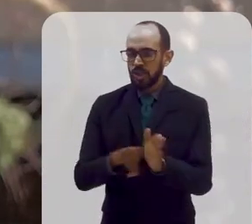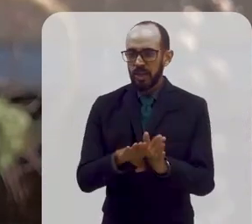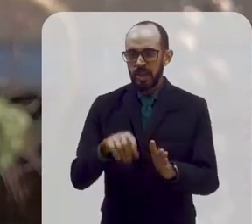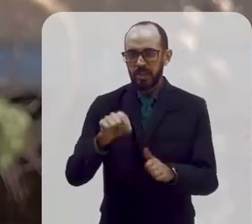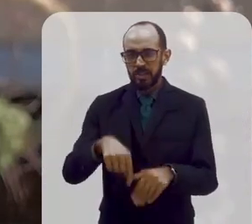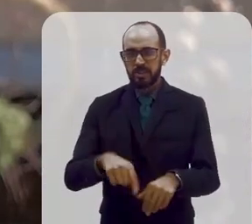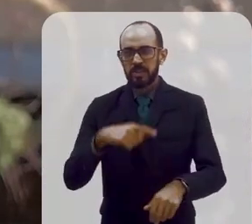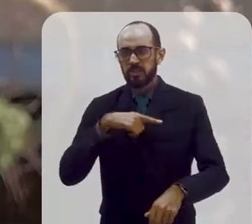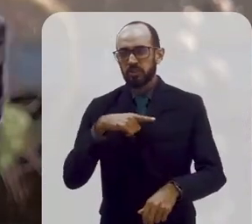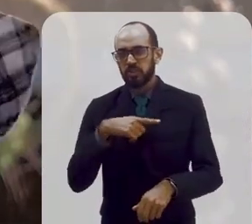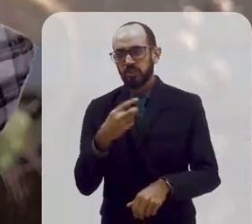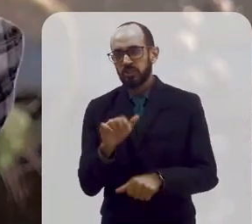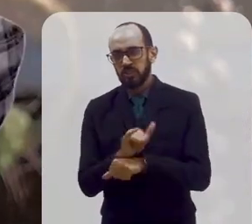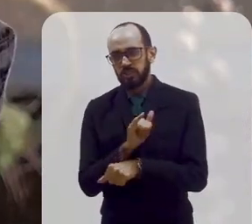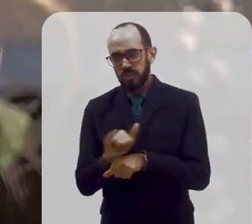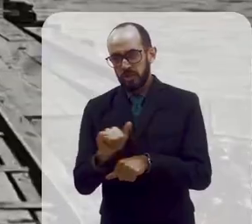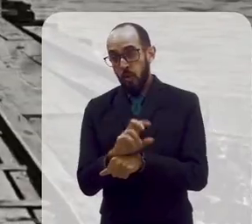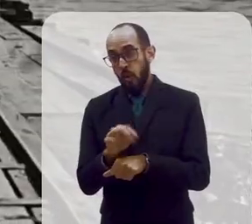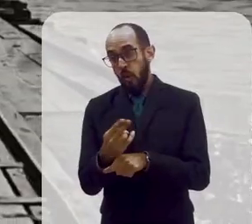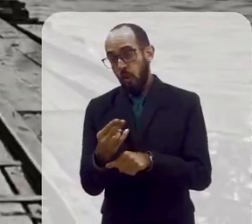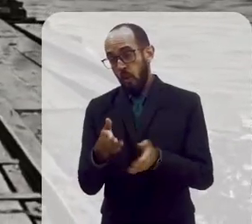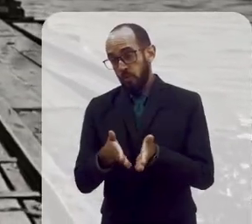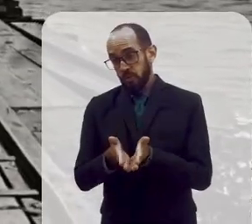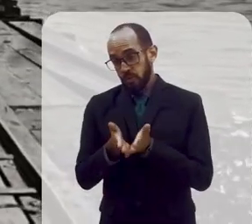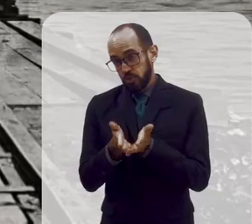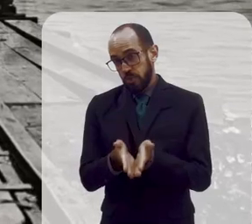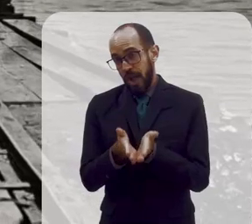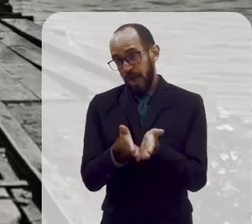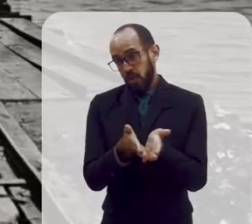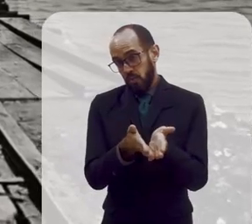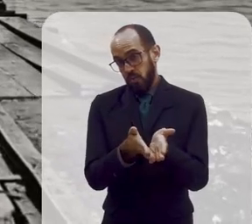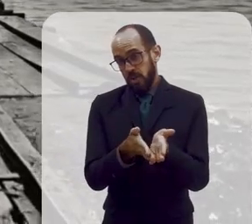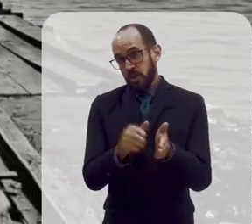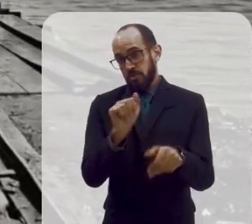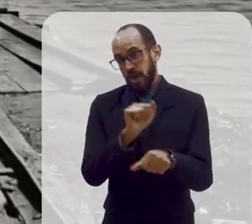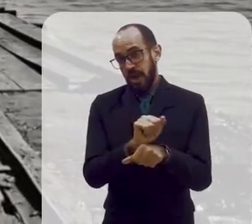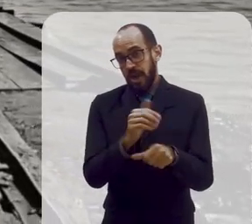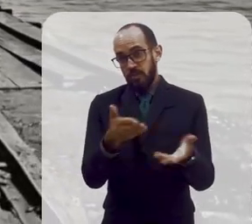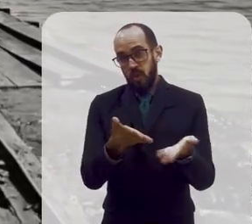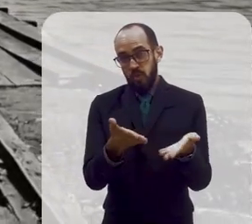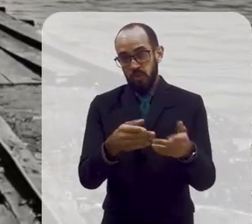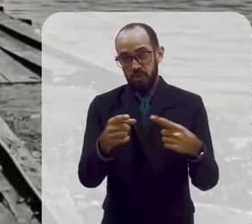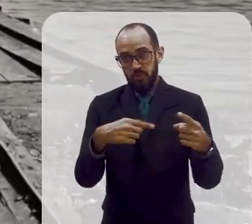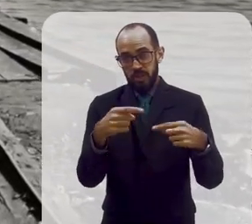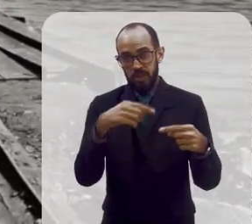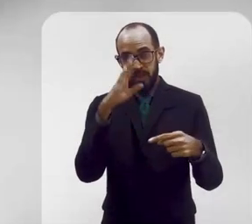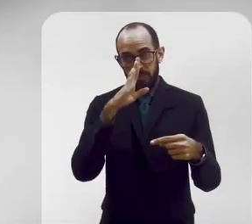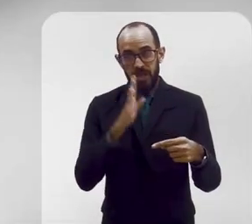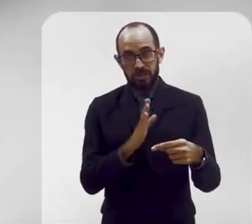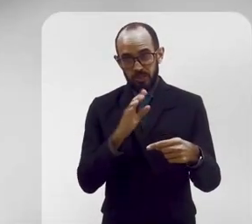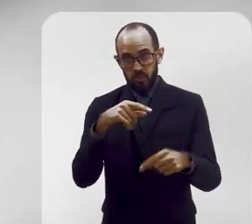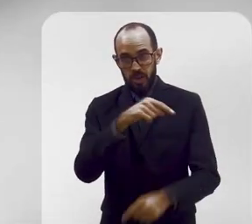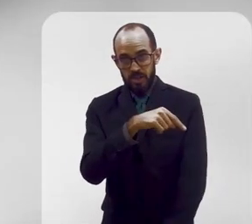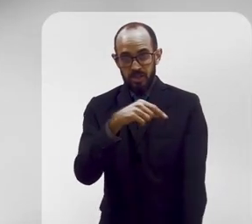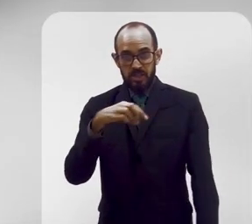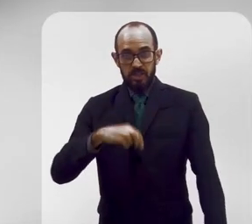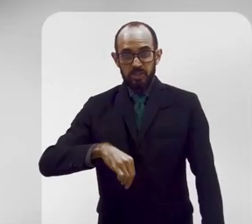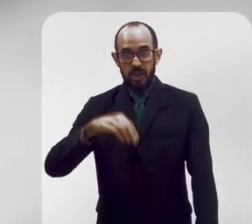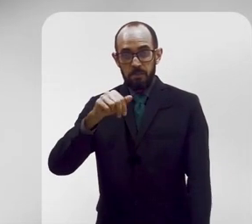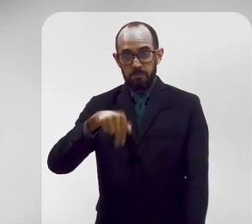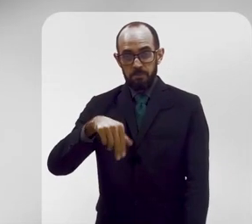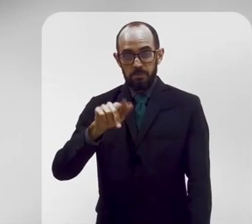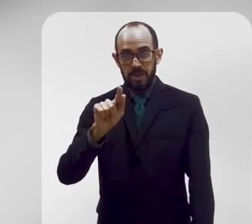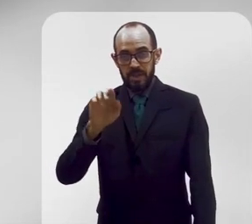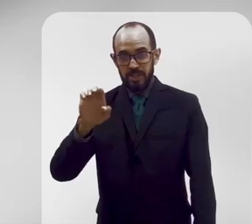duas maneiras. Ou você vinha de barco e aí você ancorava onde hoje está a Avenida Brasil, ali era Mangue, toda